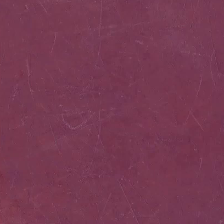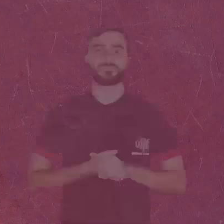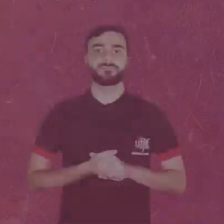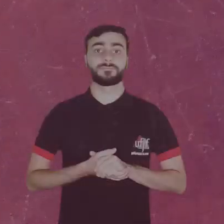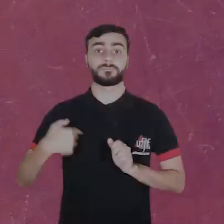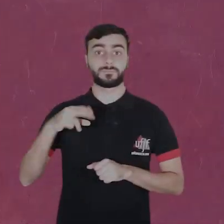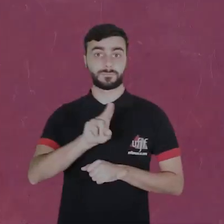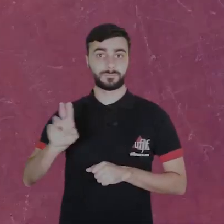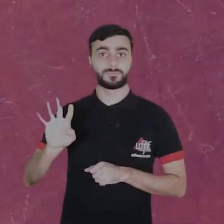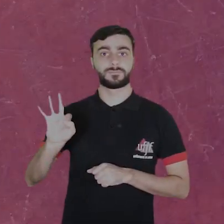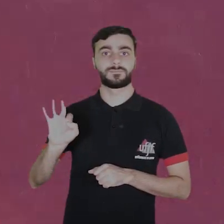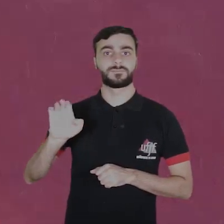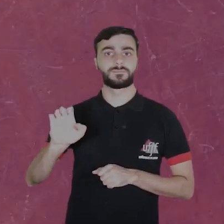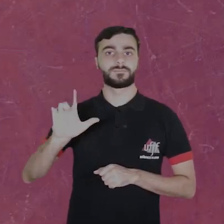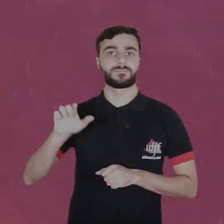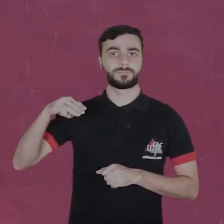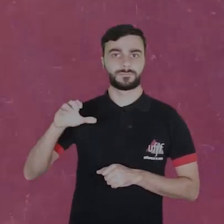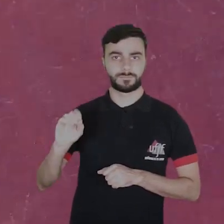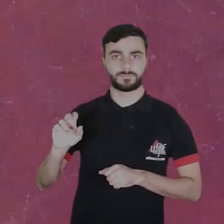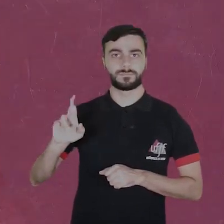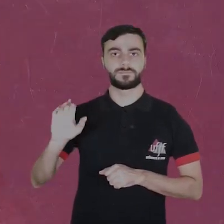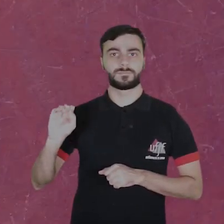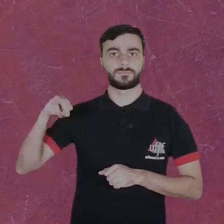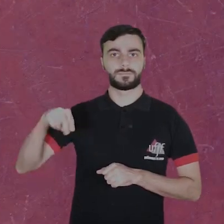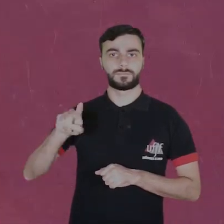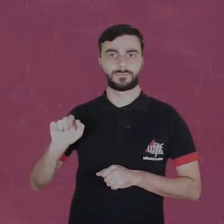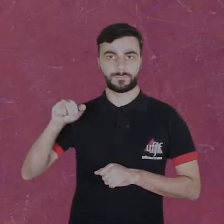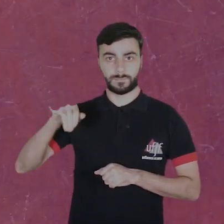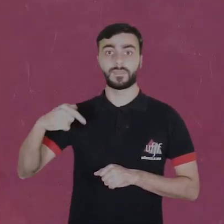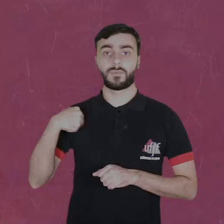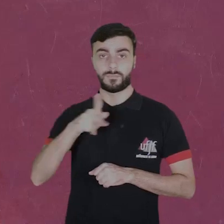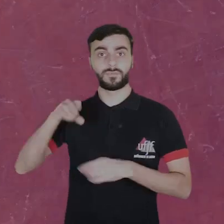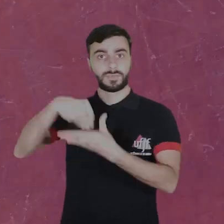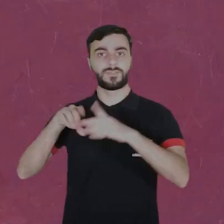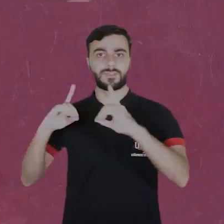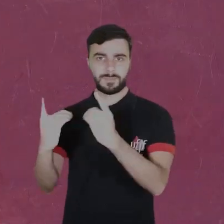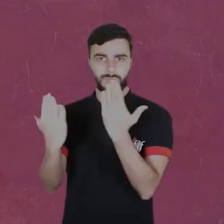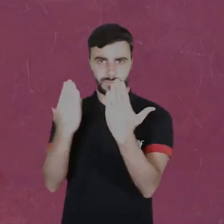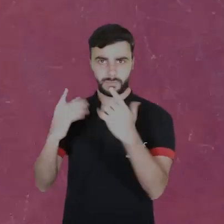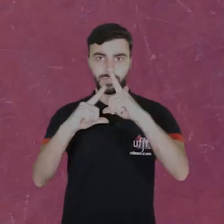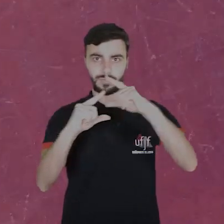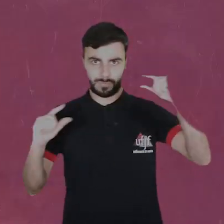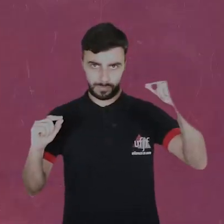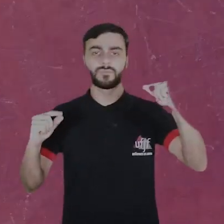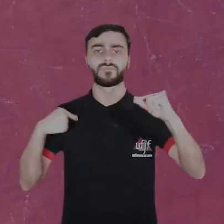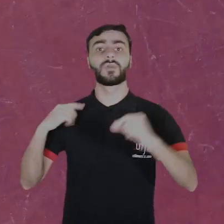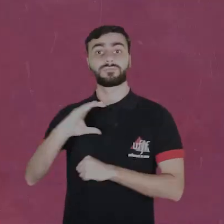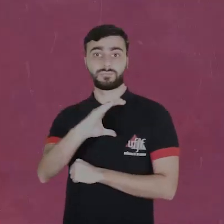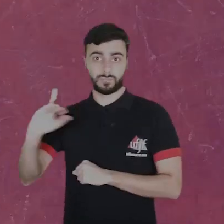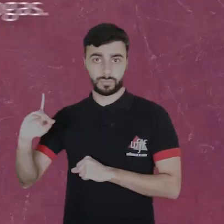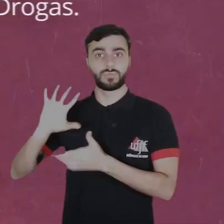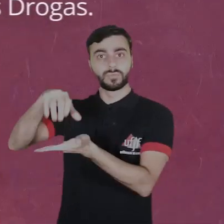Meu nome é Thelma Ronzani, sou professor do Departamento de Psicologia da FJF e coordeno um centro de pesquisa que se chama